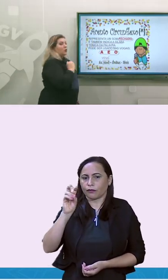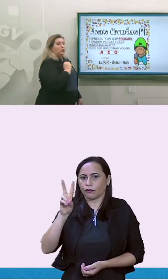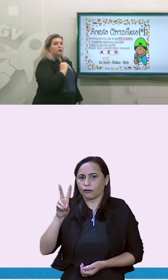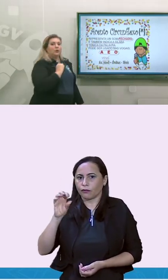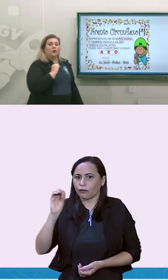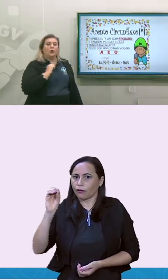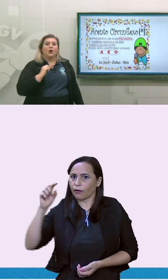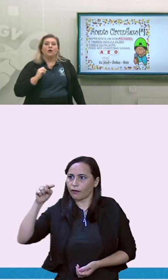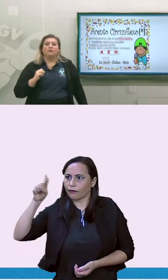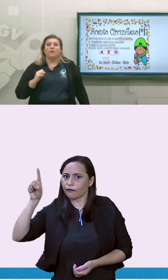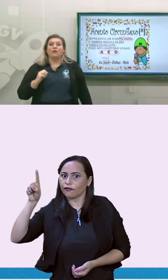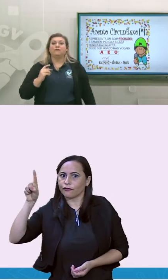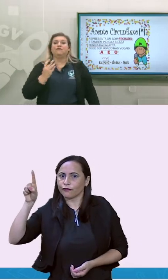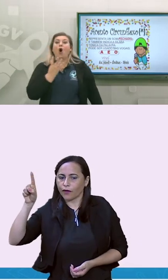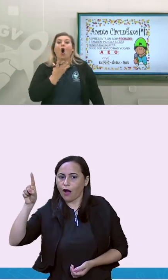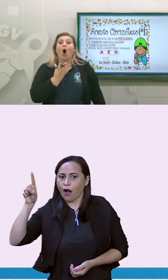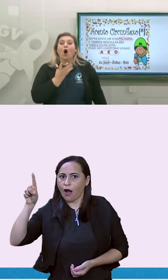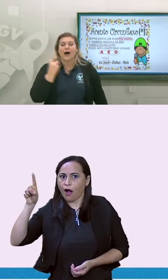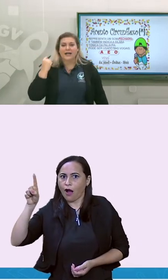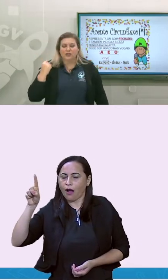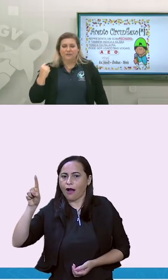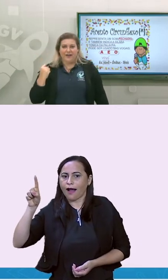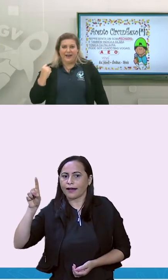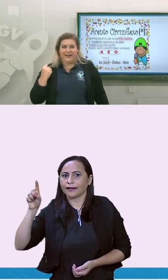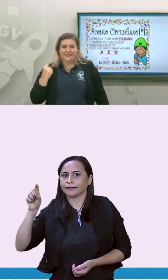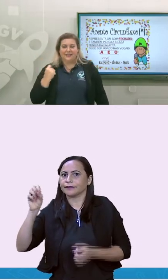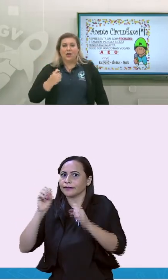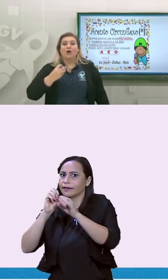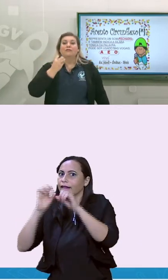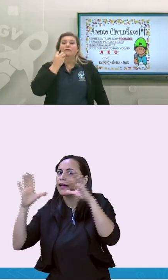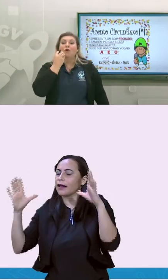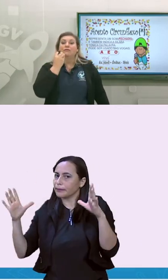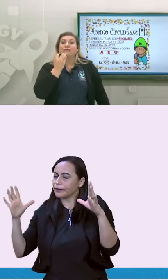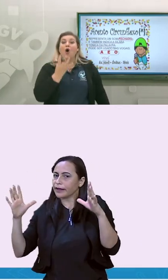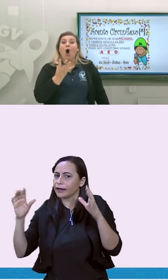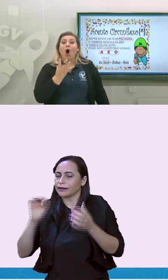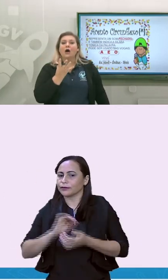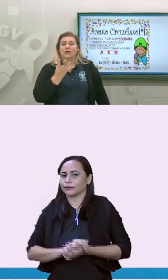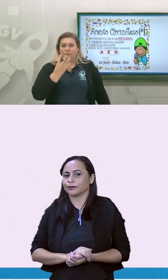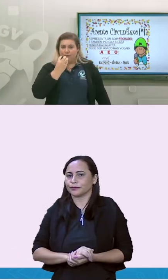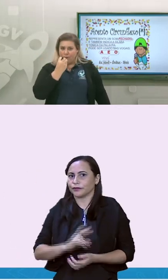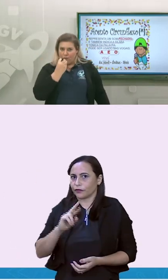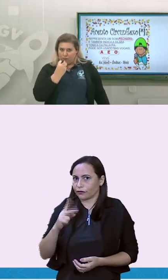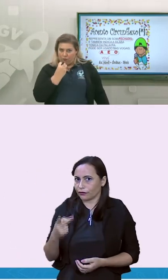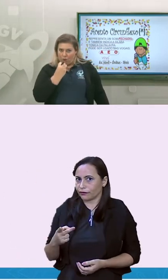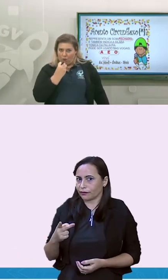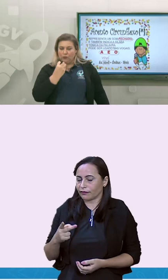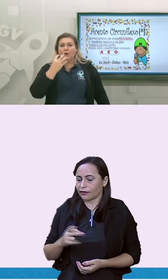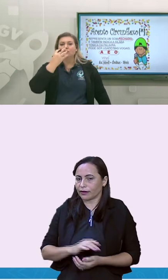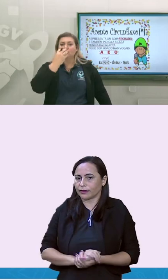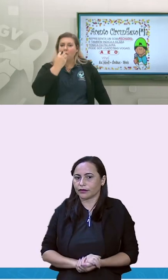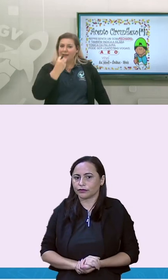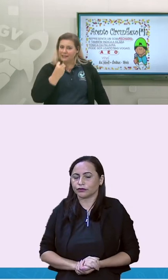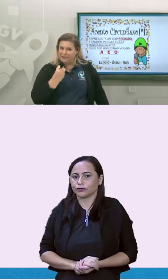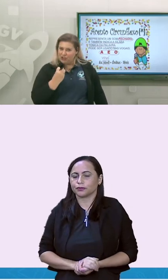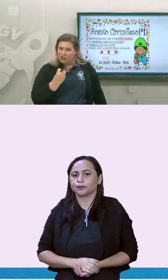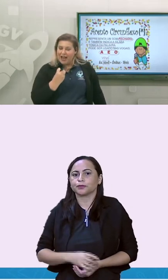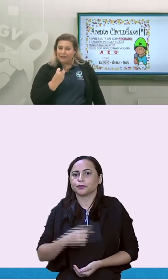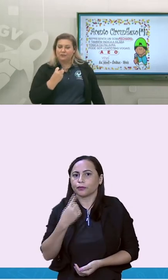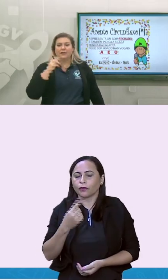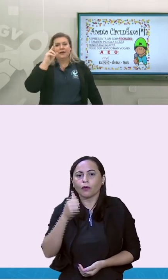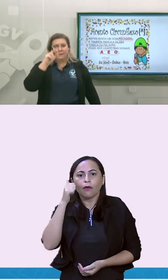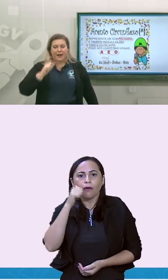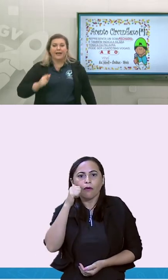Senta agudo. Vovó. A diferença. Vovó, vovô. Não som mais